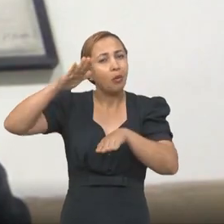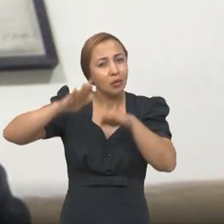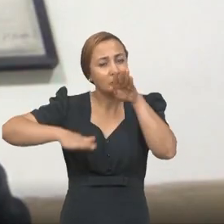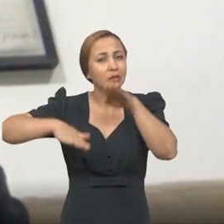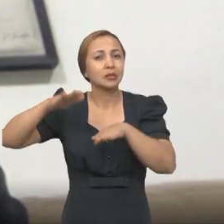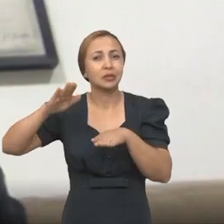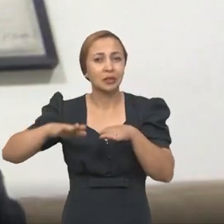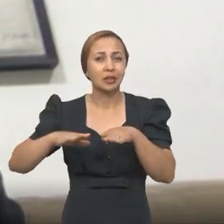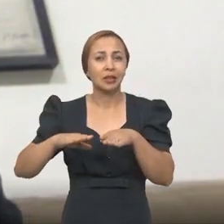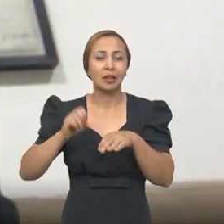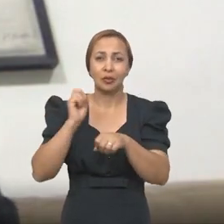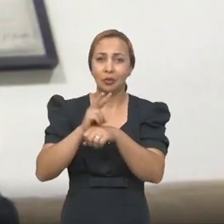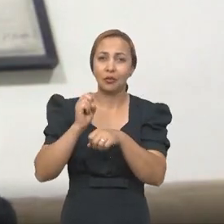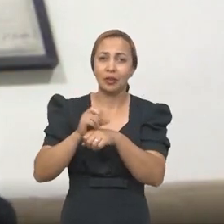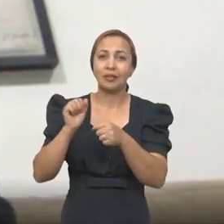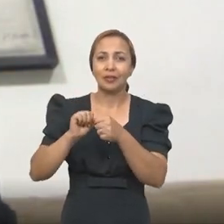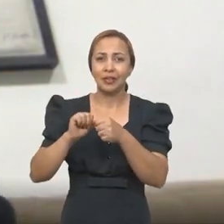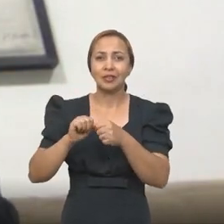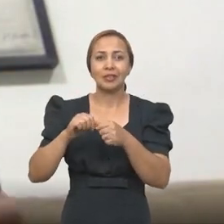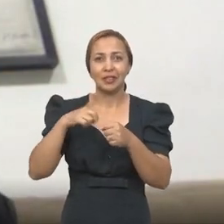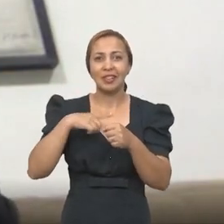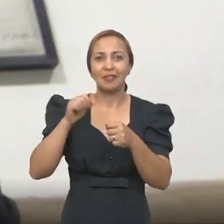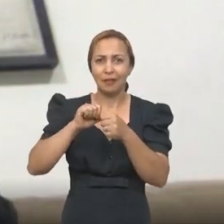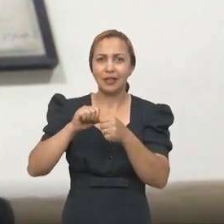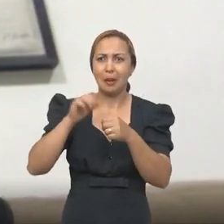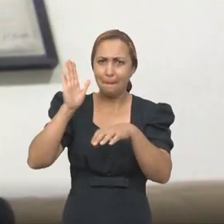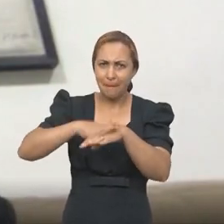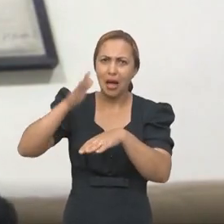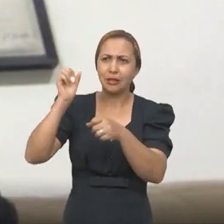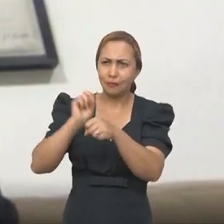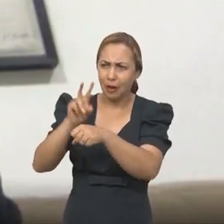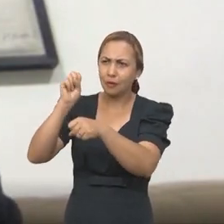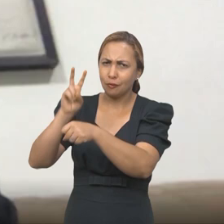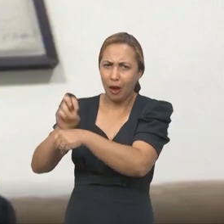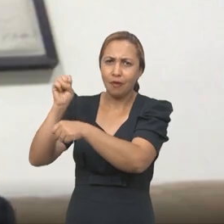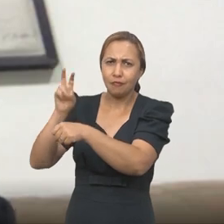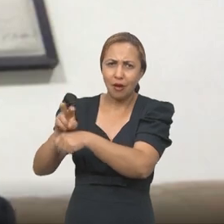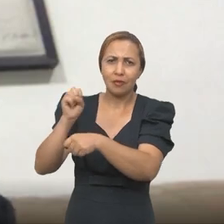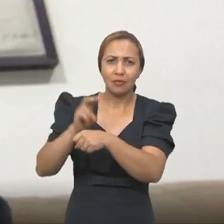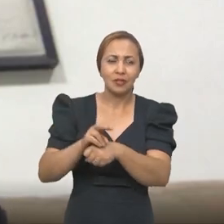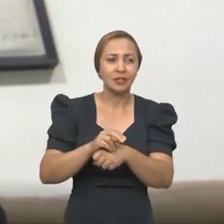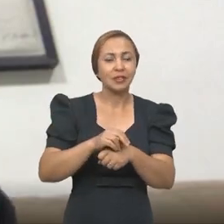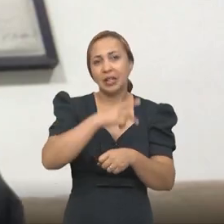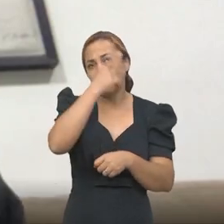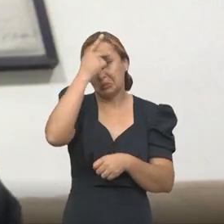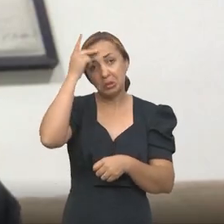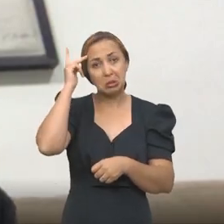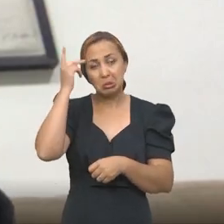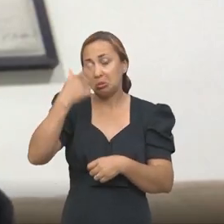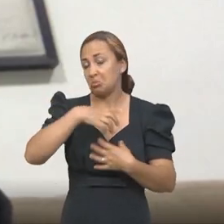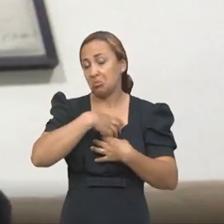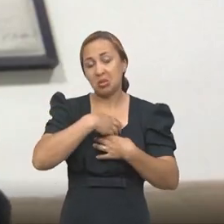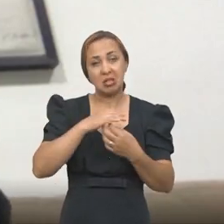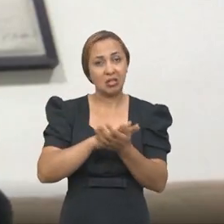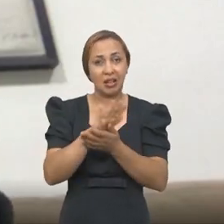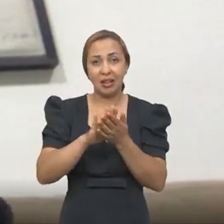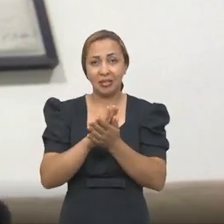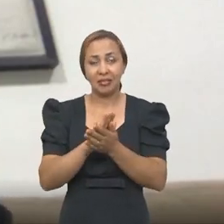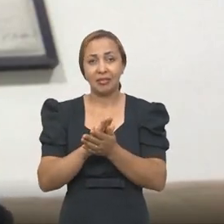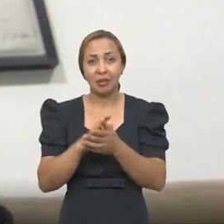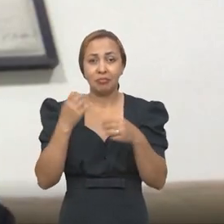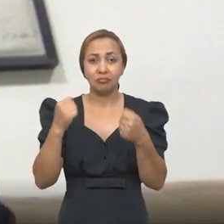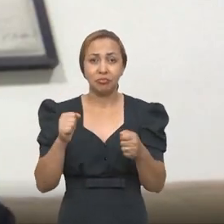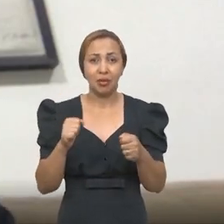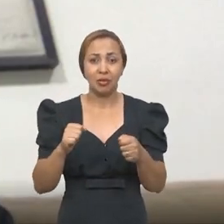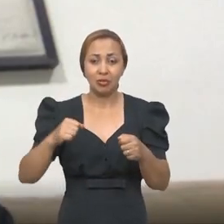variante faz com que o indivíduo produza mais vírus. Se ele produz mais vírus e está nos indivíduos assintomáticos, a